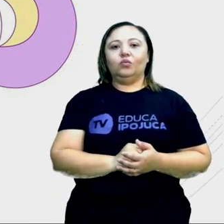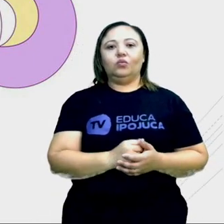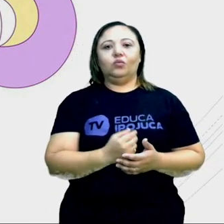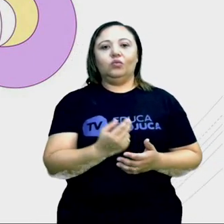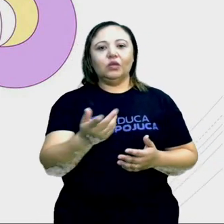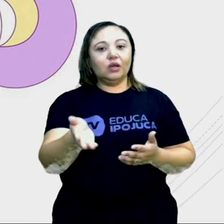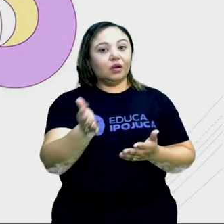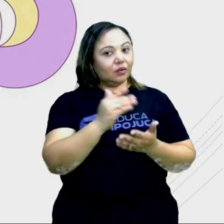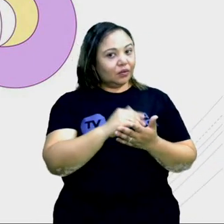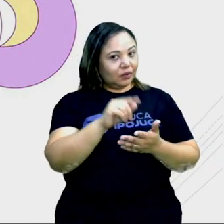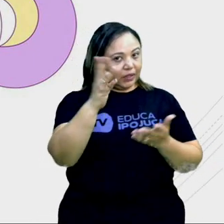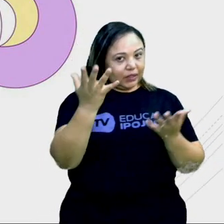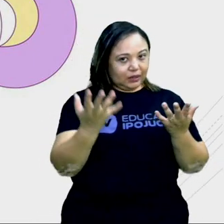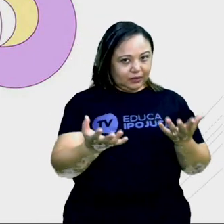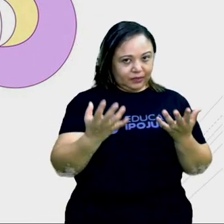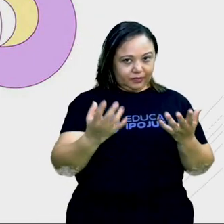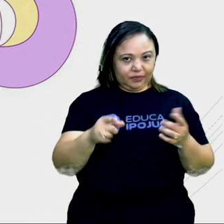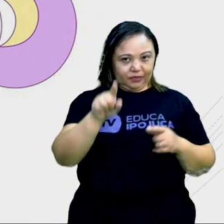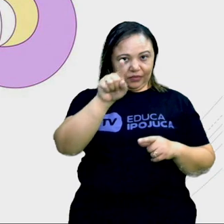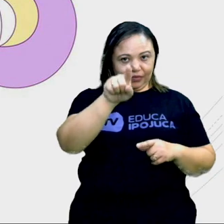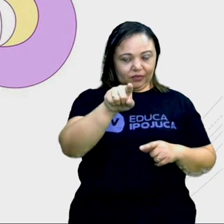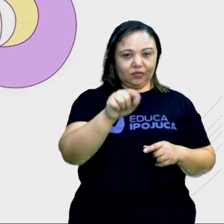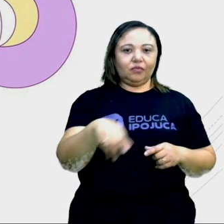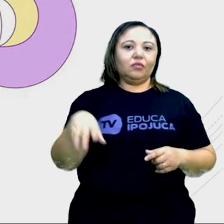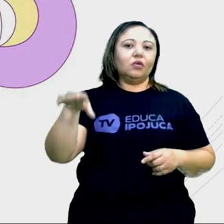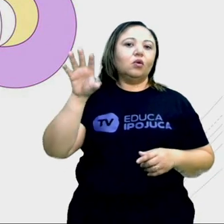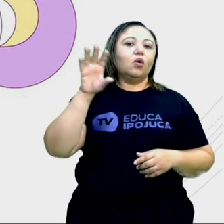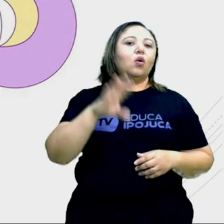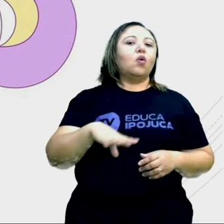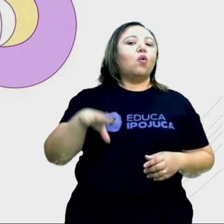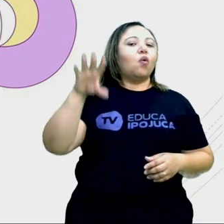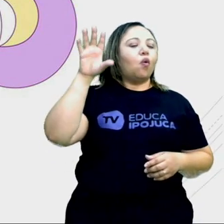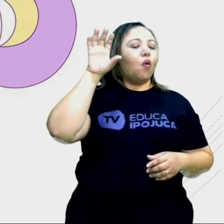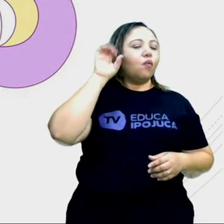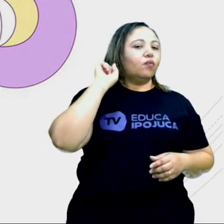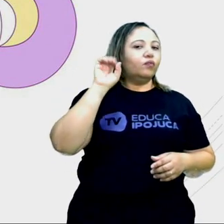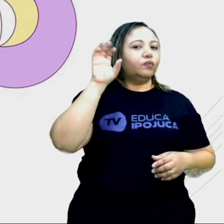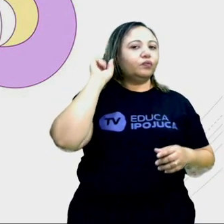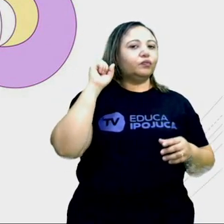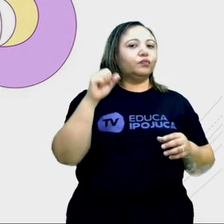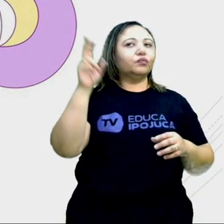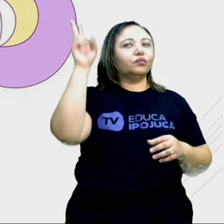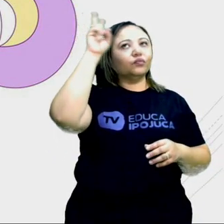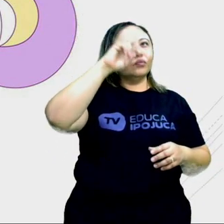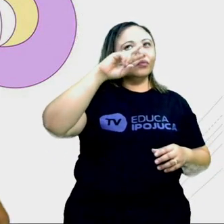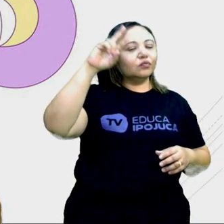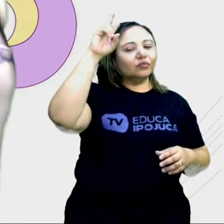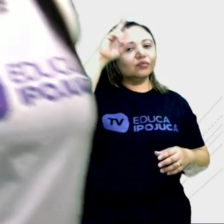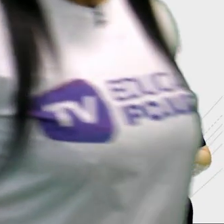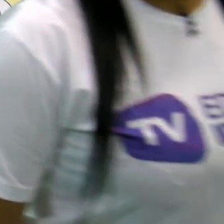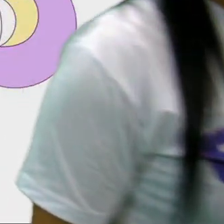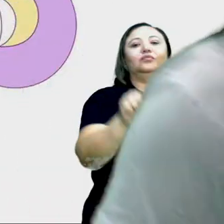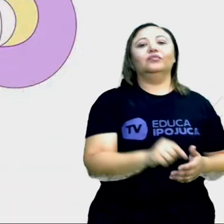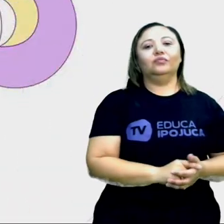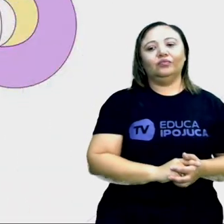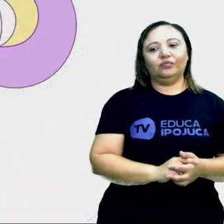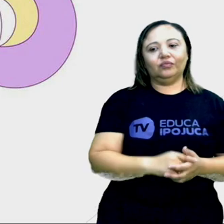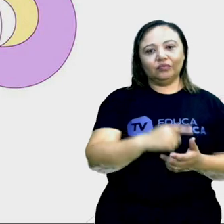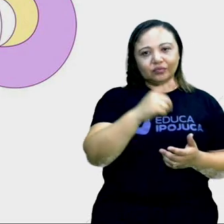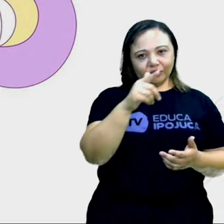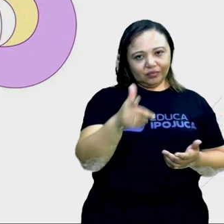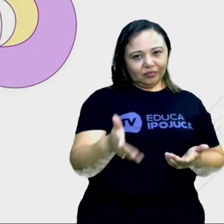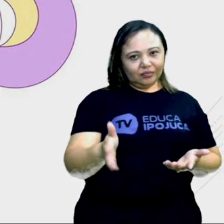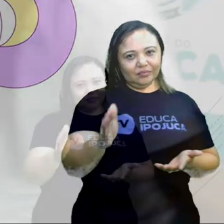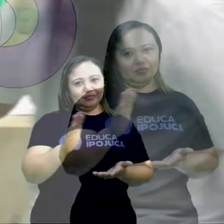e a tia Carla quer que vocês venham agora ouvir uma historinha que a tia Carla vai contar pra vocês. Vamos lá?